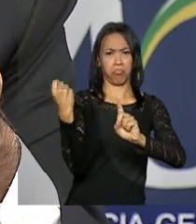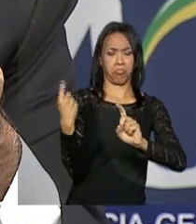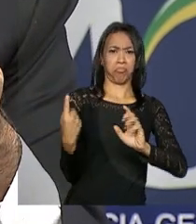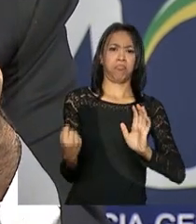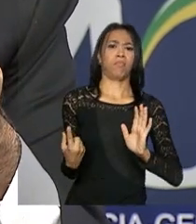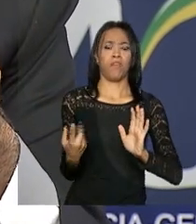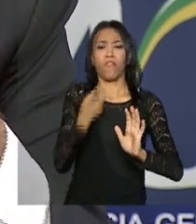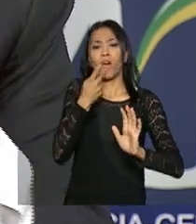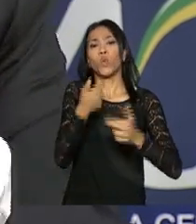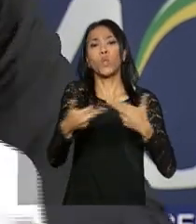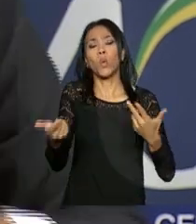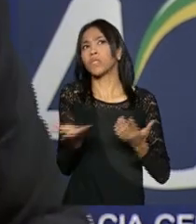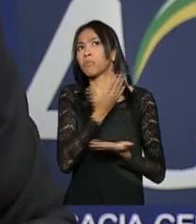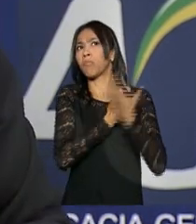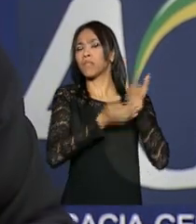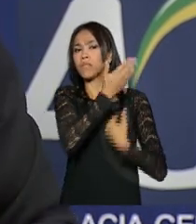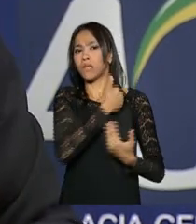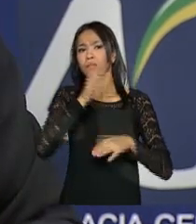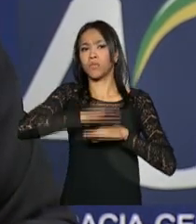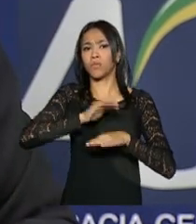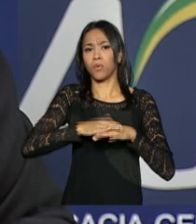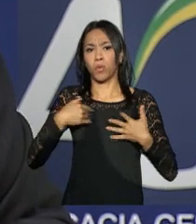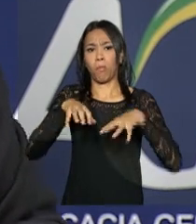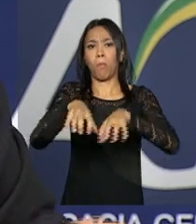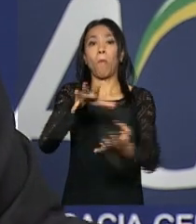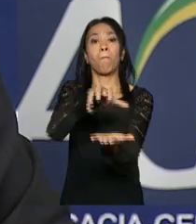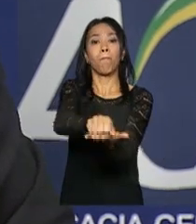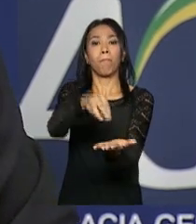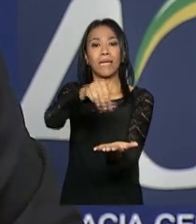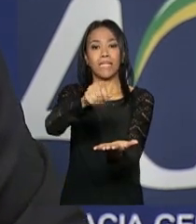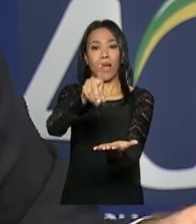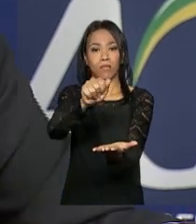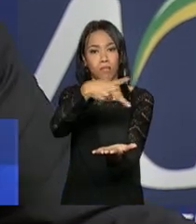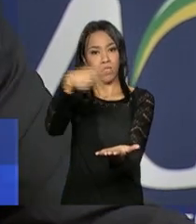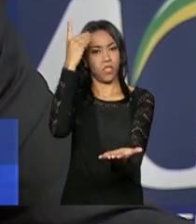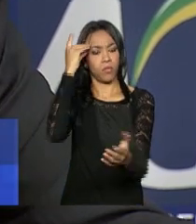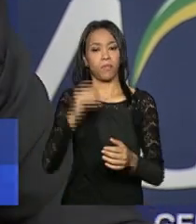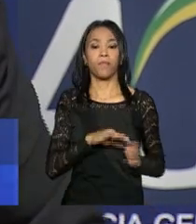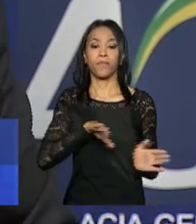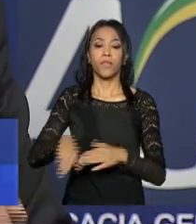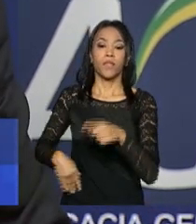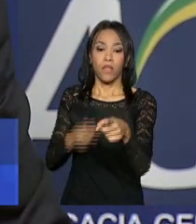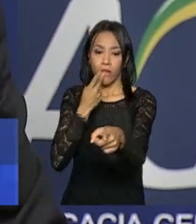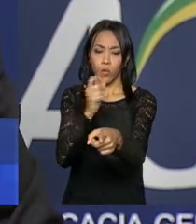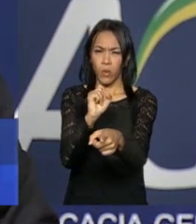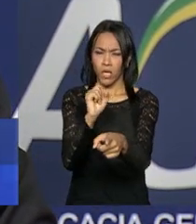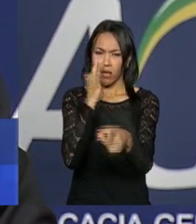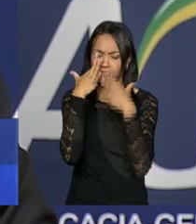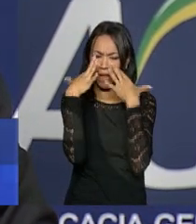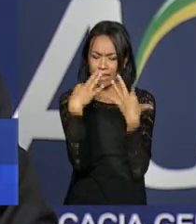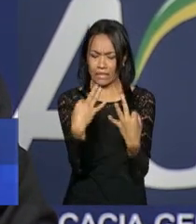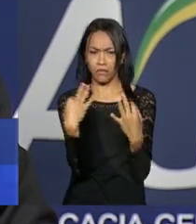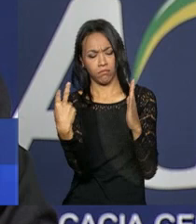fatos anteriores ao mandato da presidenta. O que me chamou a atenção, com a devida franqueza, é